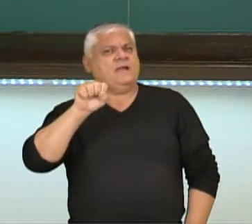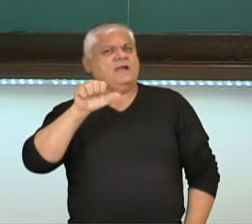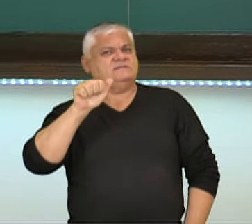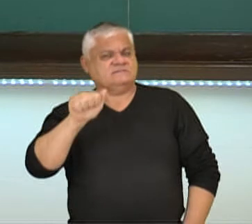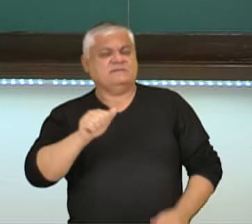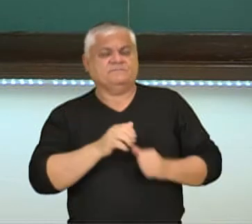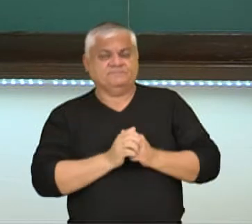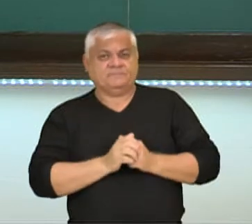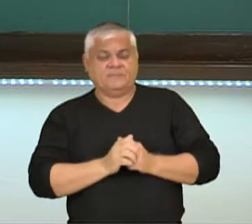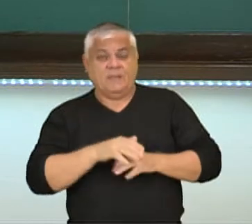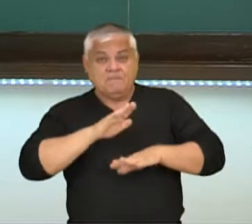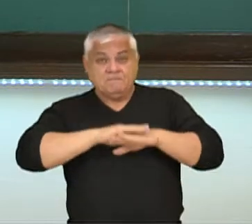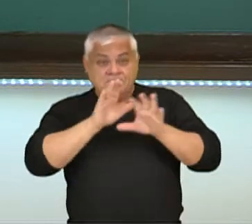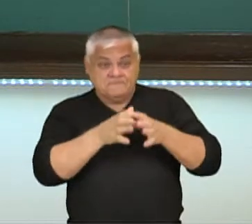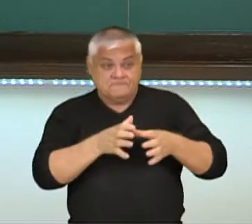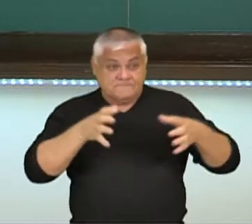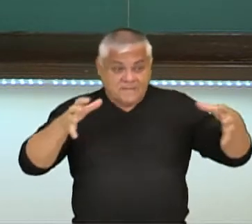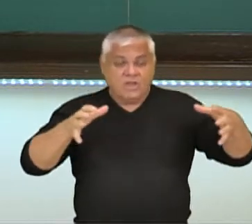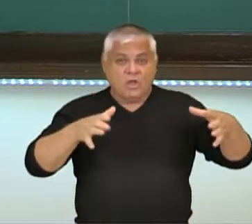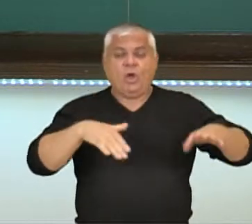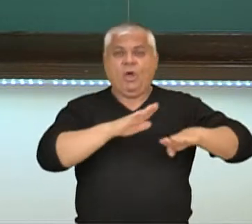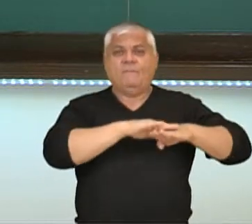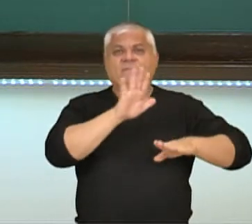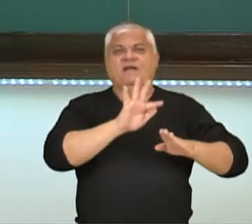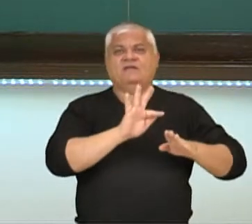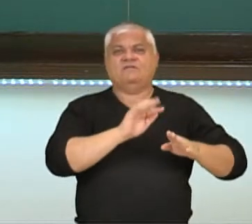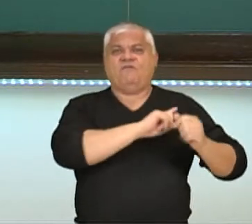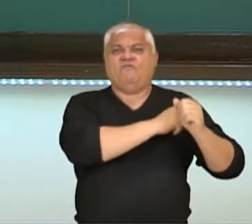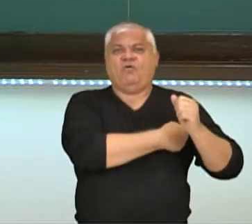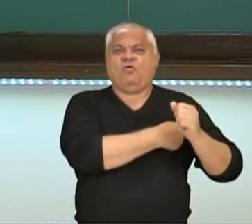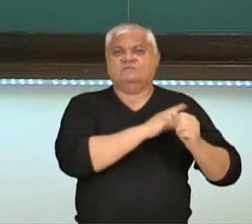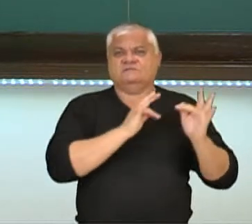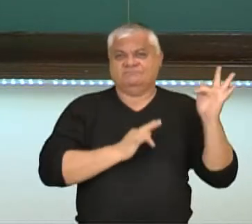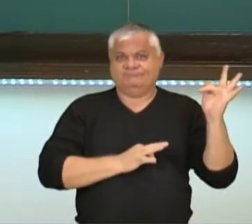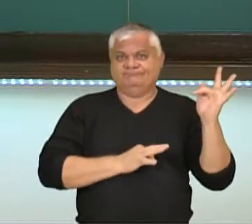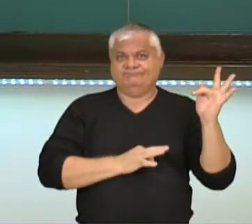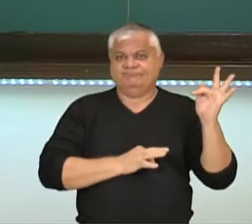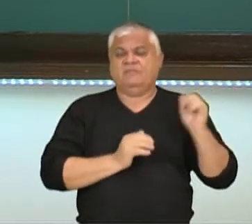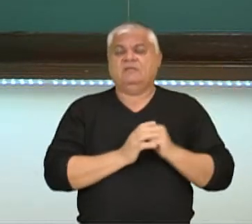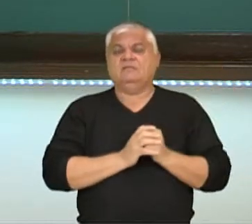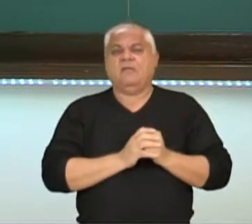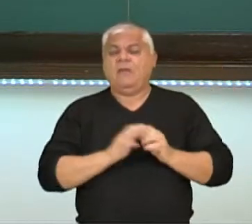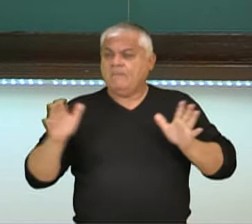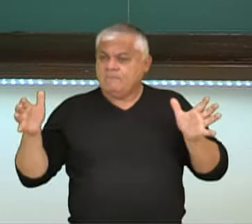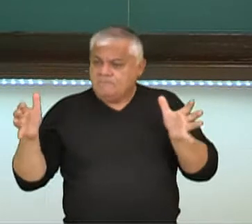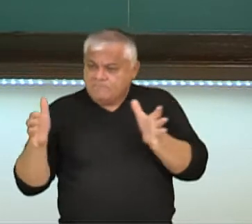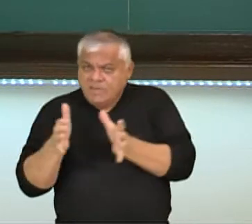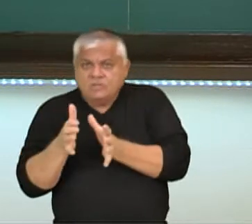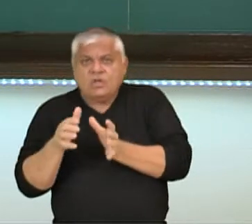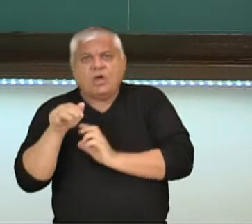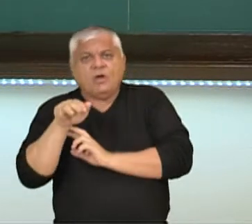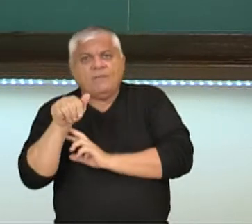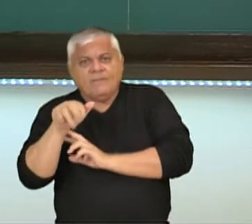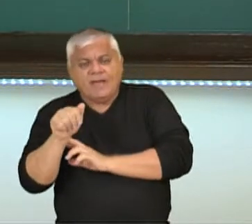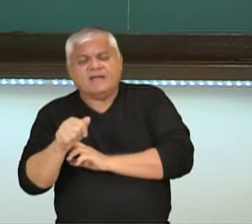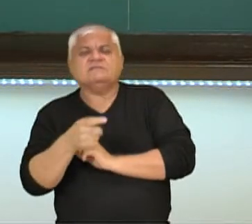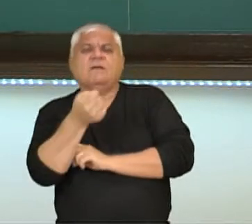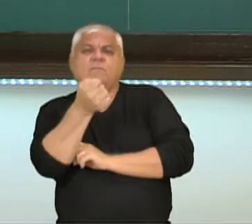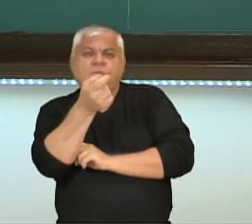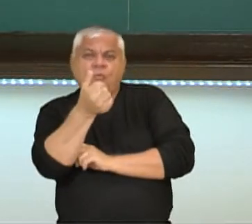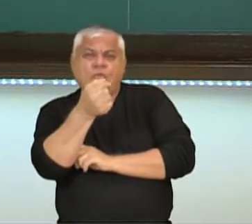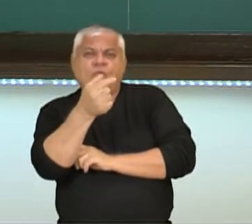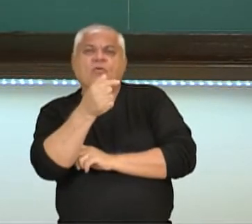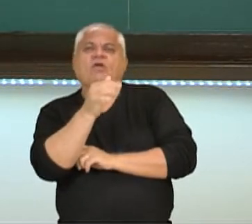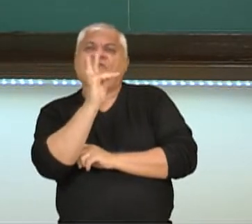massa, mais força eu tenho que fazer para esse corpo se deslocar. Quanto menor a massa, menos força eu